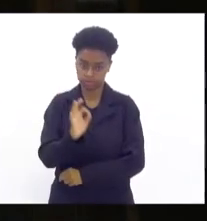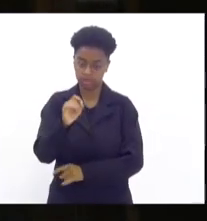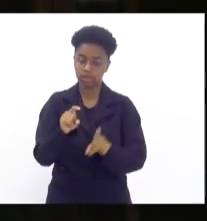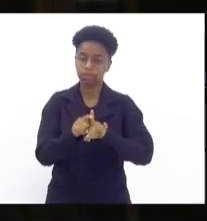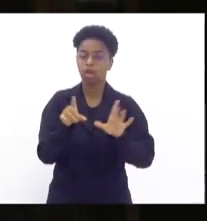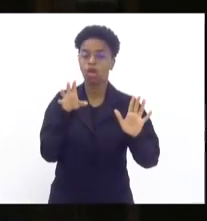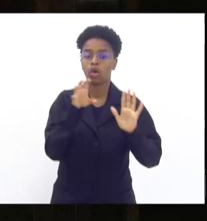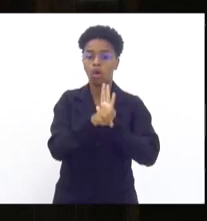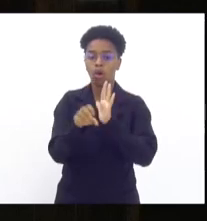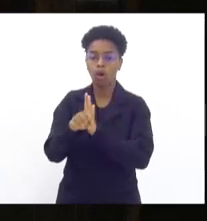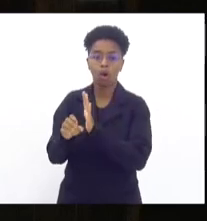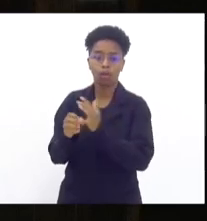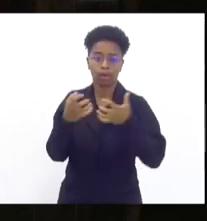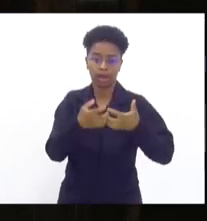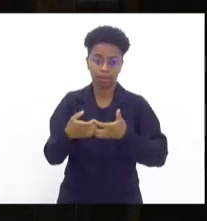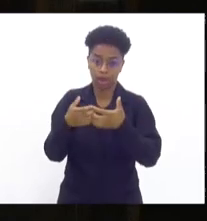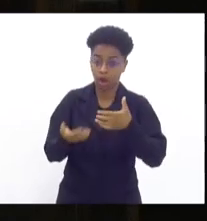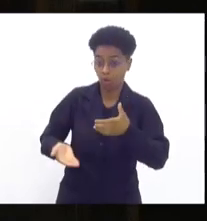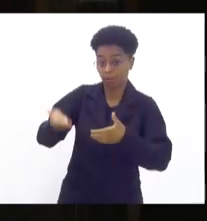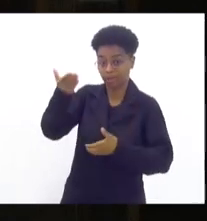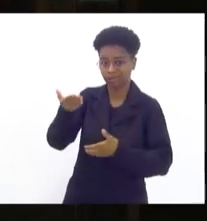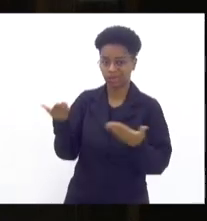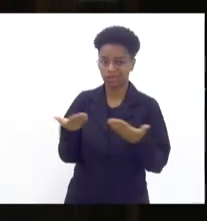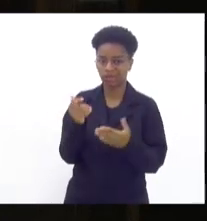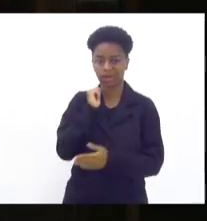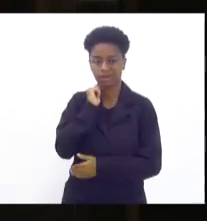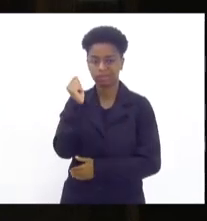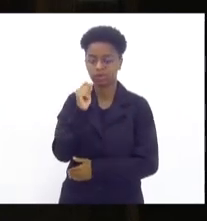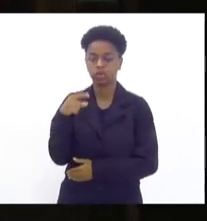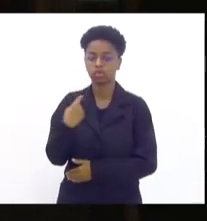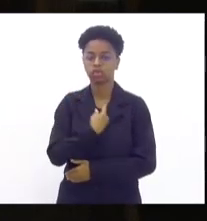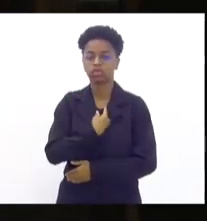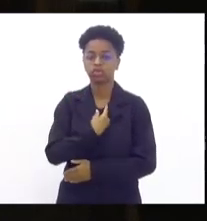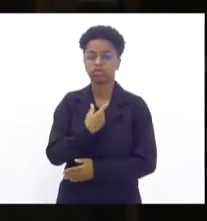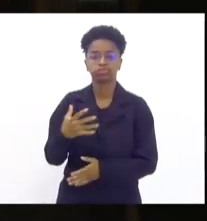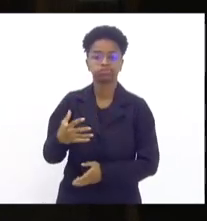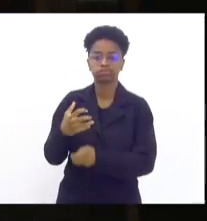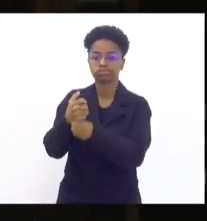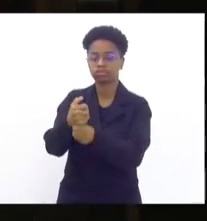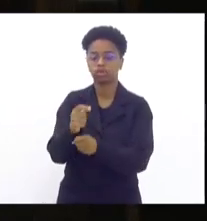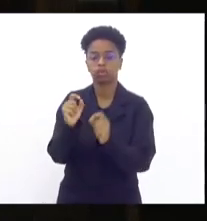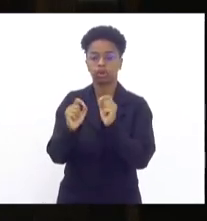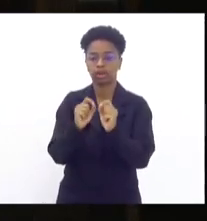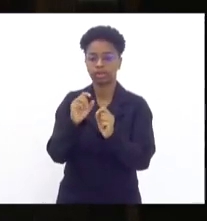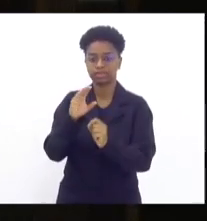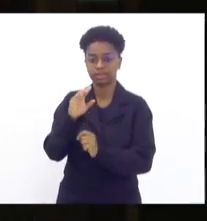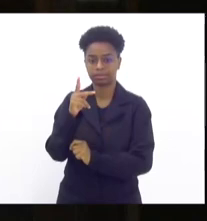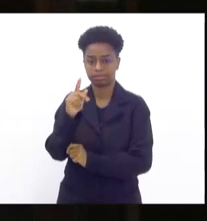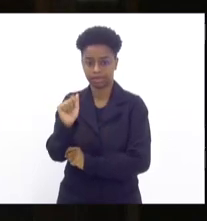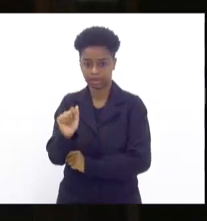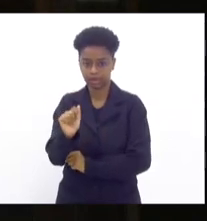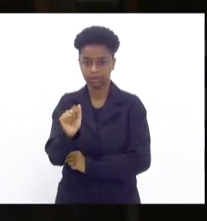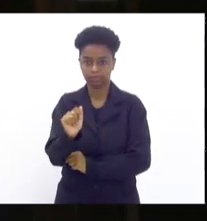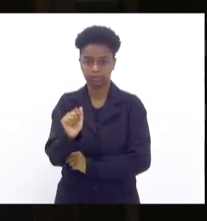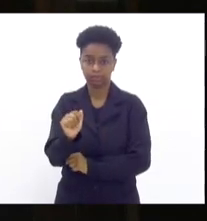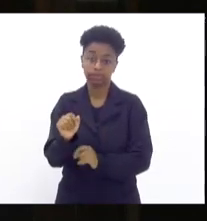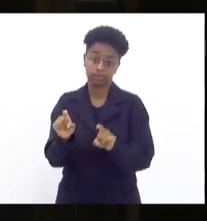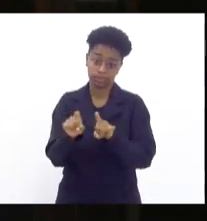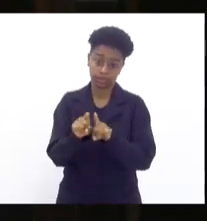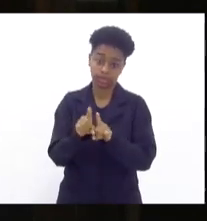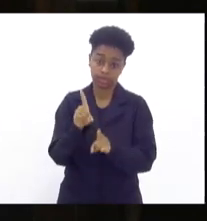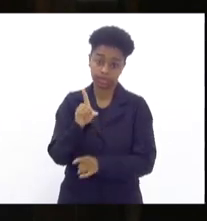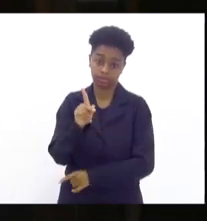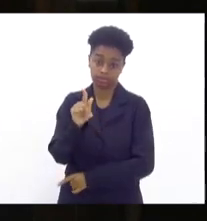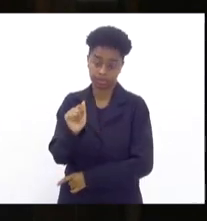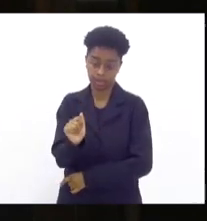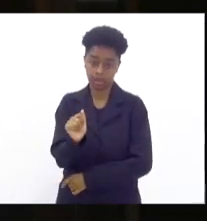carga, nós estávamos com aumento. Agora, no mês de abril, nós conseguimos fechar o primeiro CPA todo e, consequentemente, o primeiro DPA